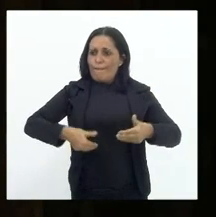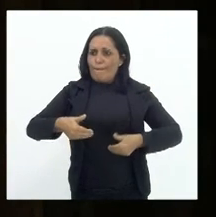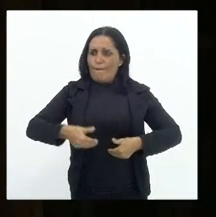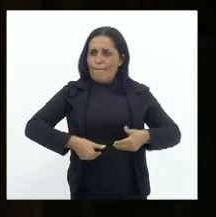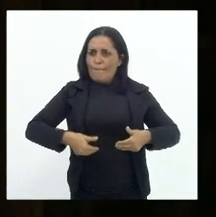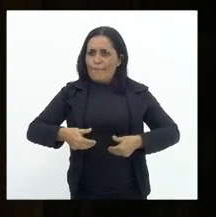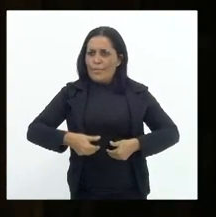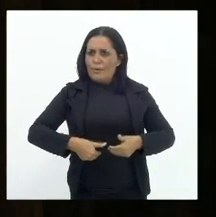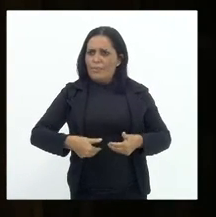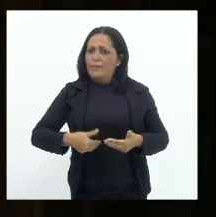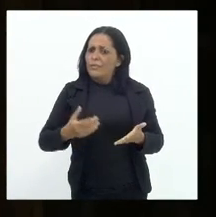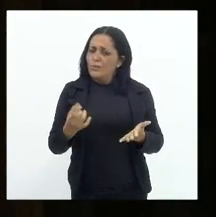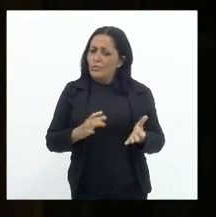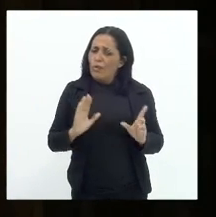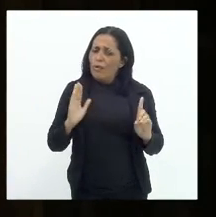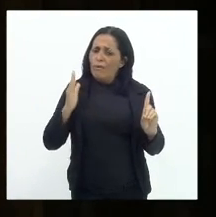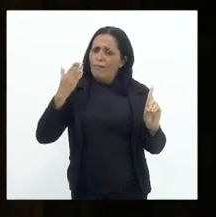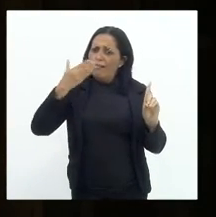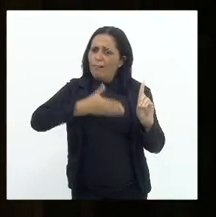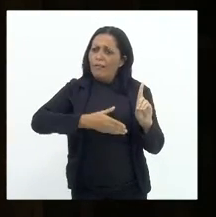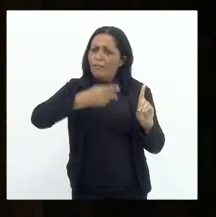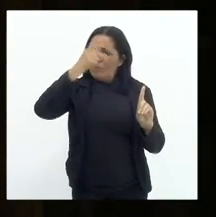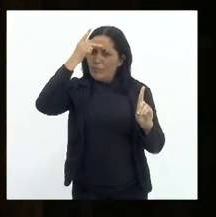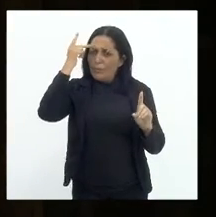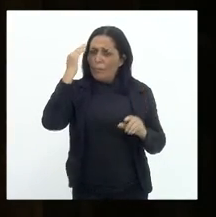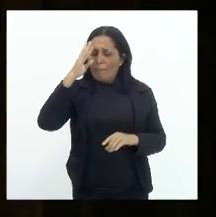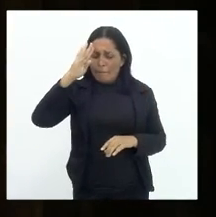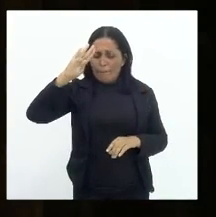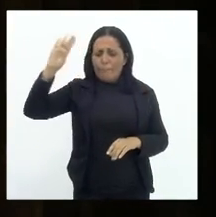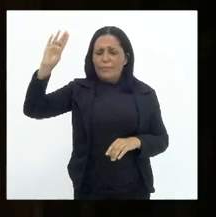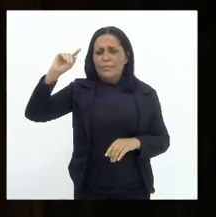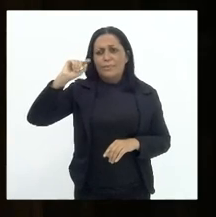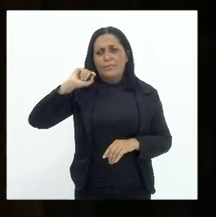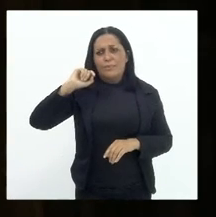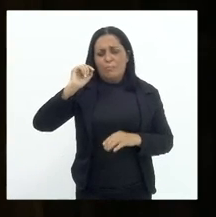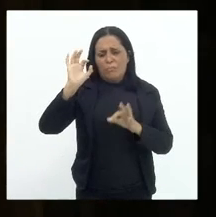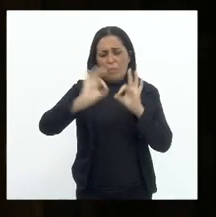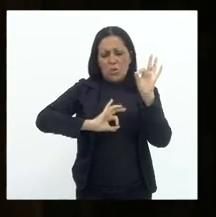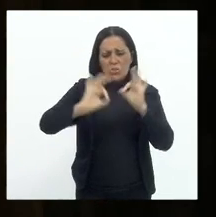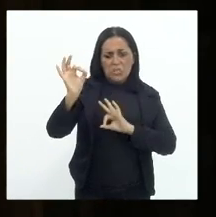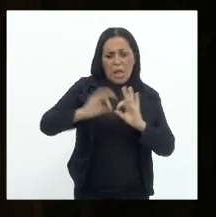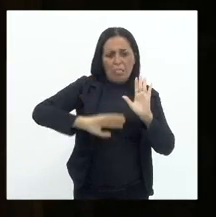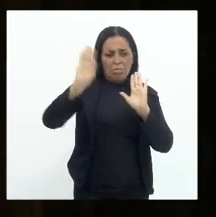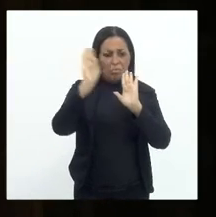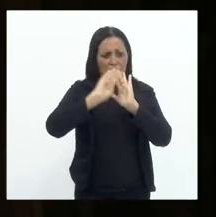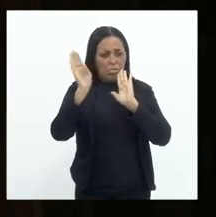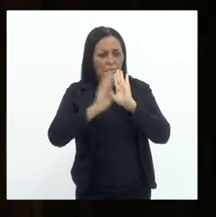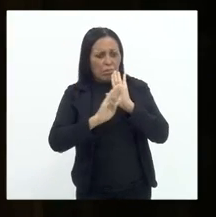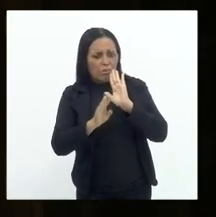e não única e exclusivamente pensando em projetos de poder.